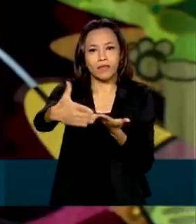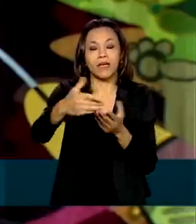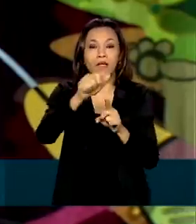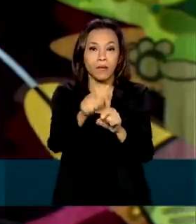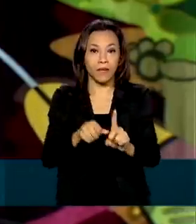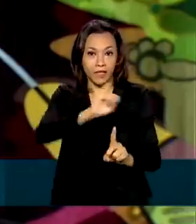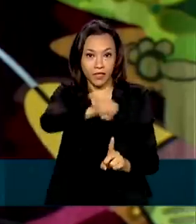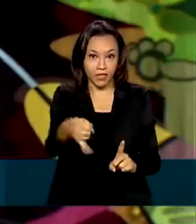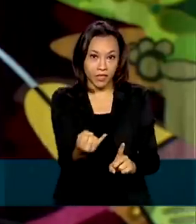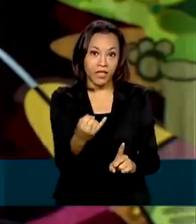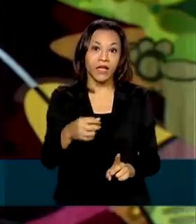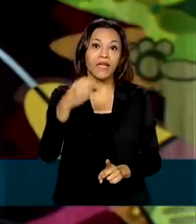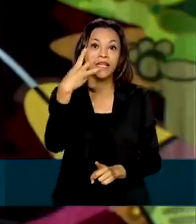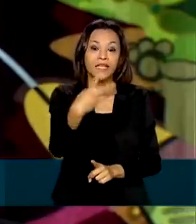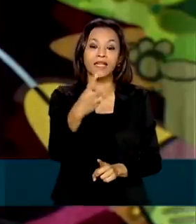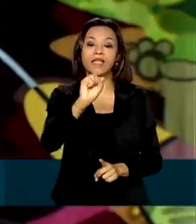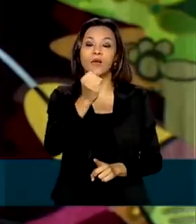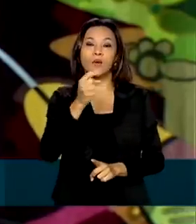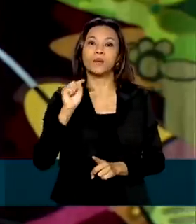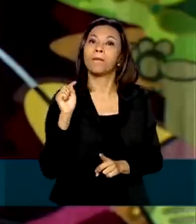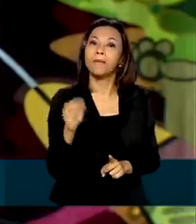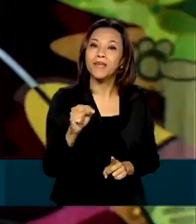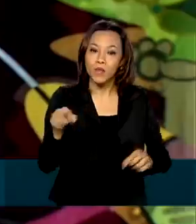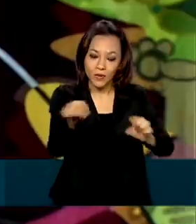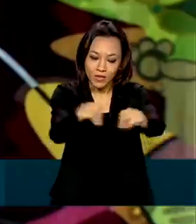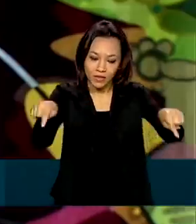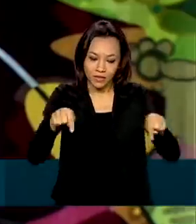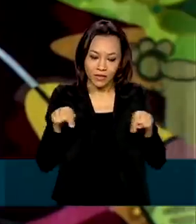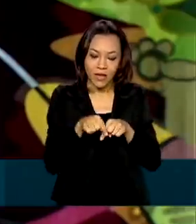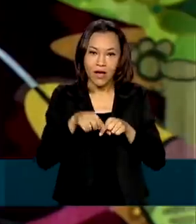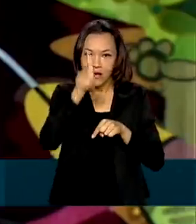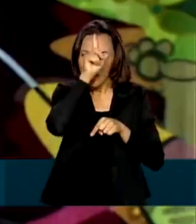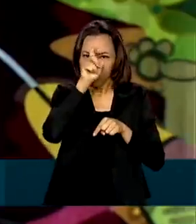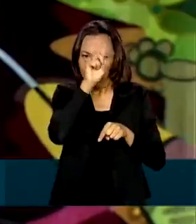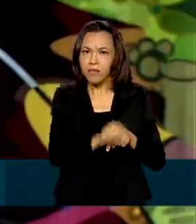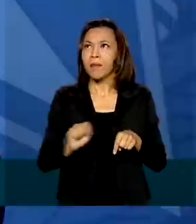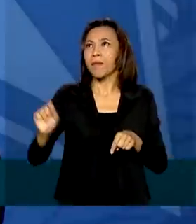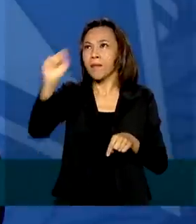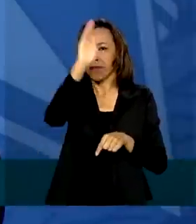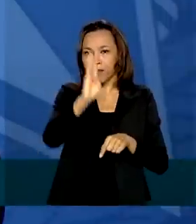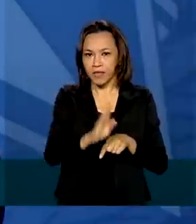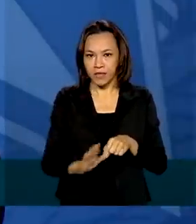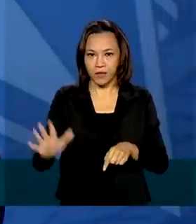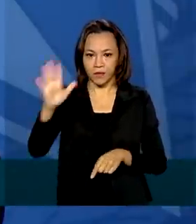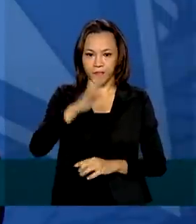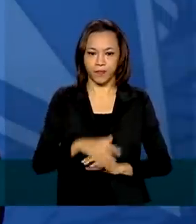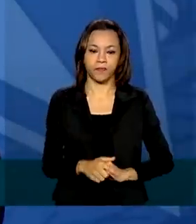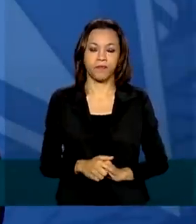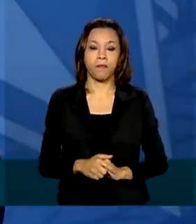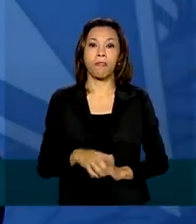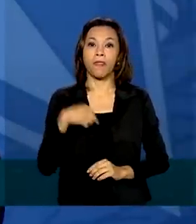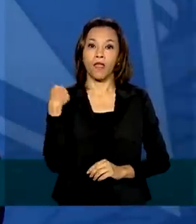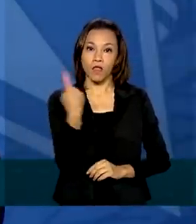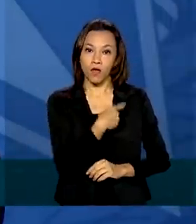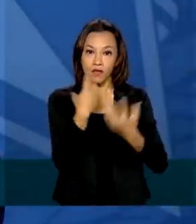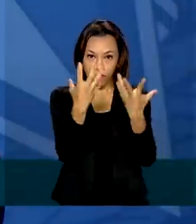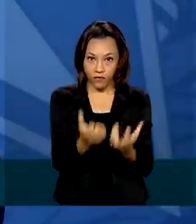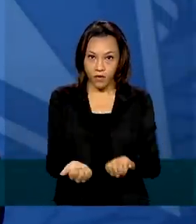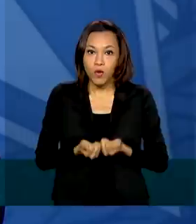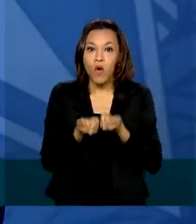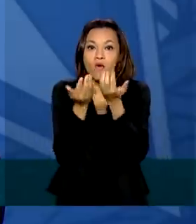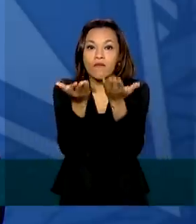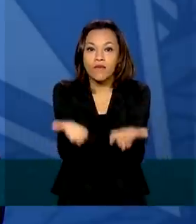em 38 mil salas de imunização espalhadas por todo o Brasil. Nós ofereceremos vacina grátis